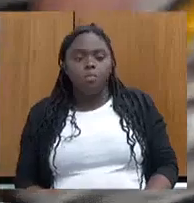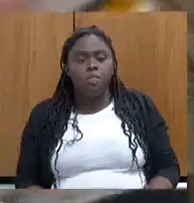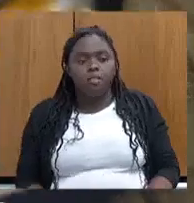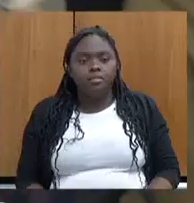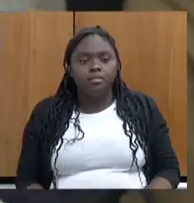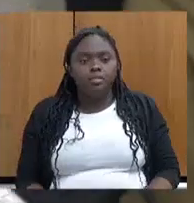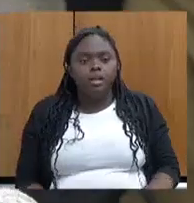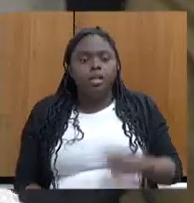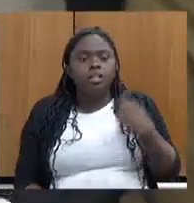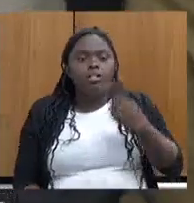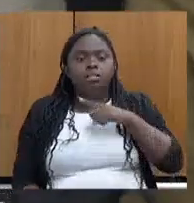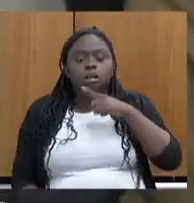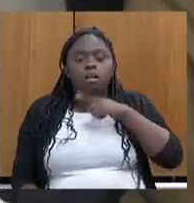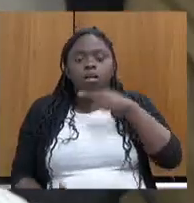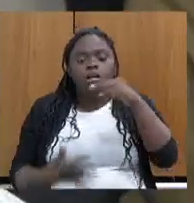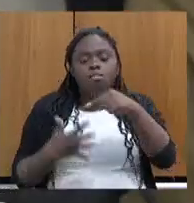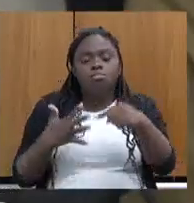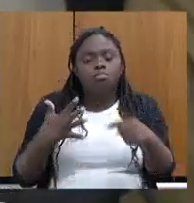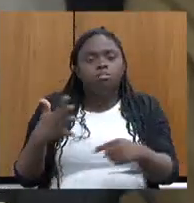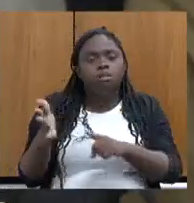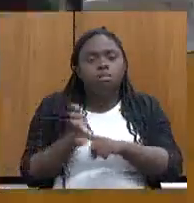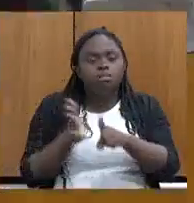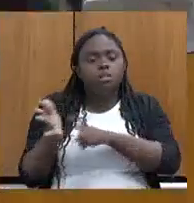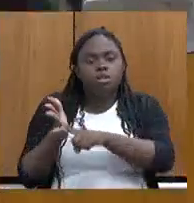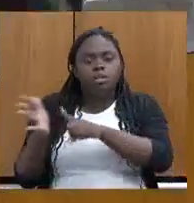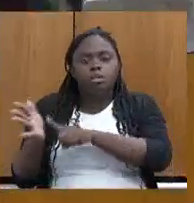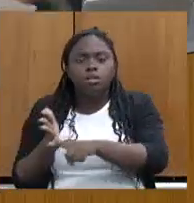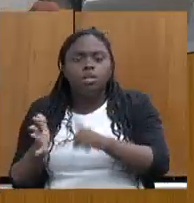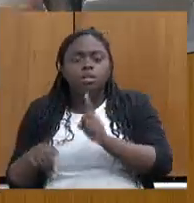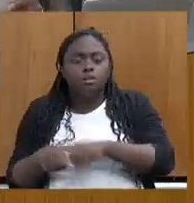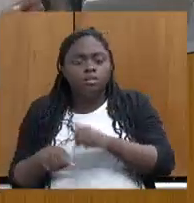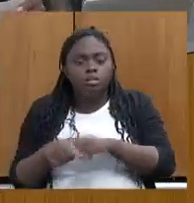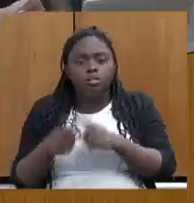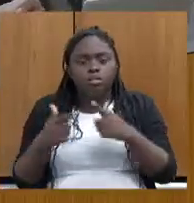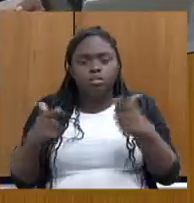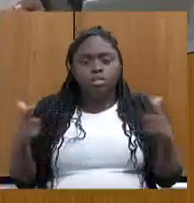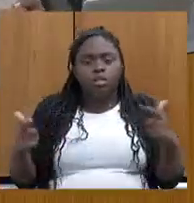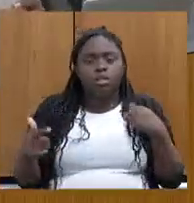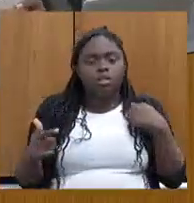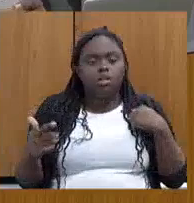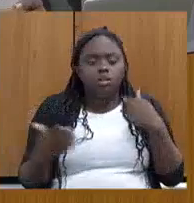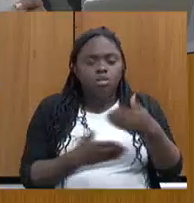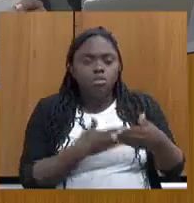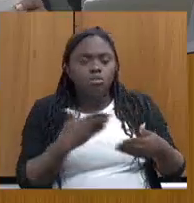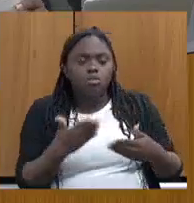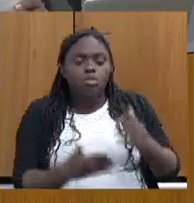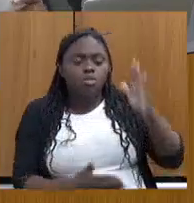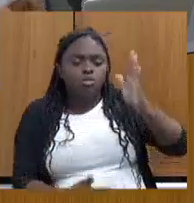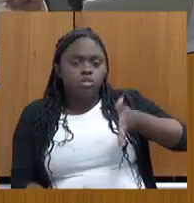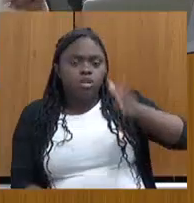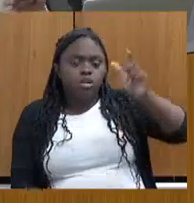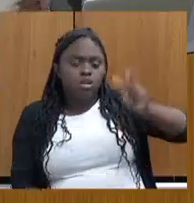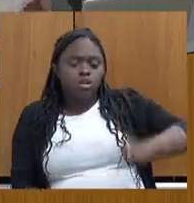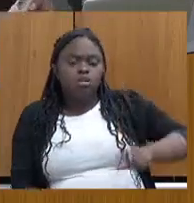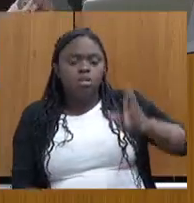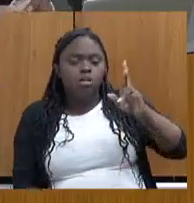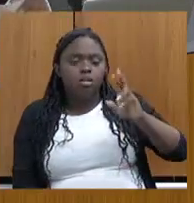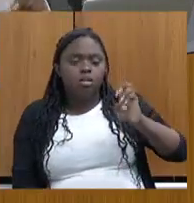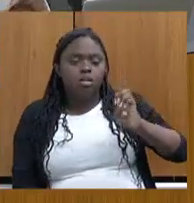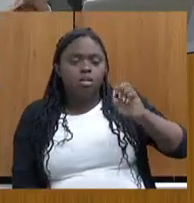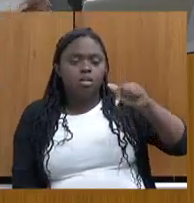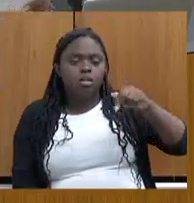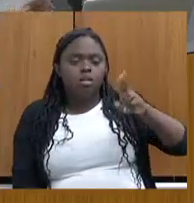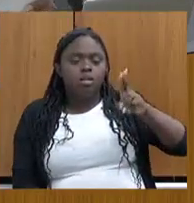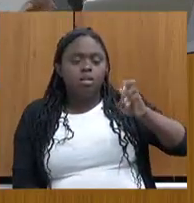Nós formulamos uma série de perguntas. Como eu não tenho o tempo aqui, eu vou encaminhar por requerimento e por ofício